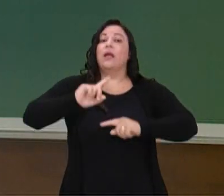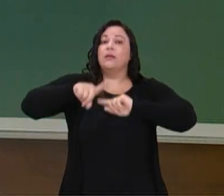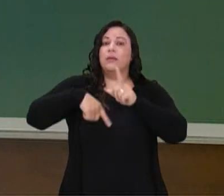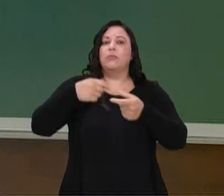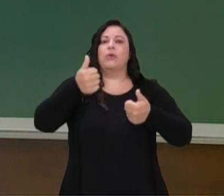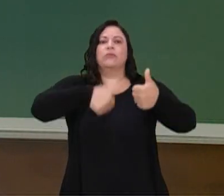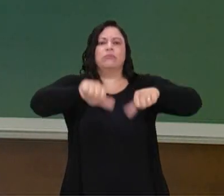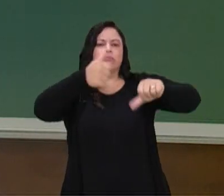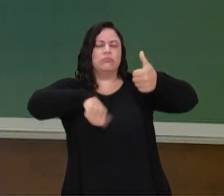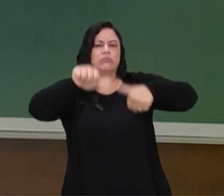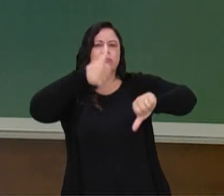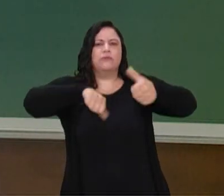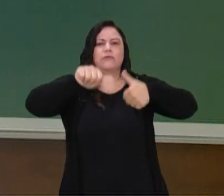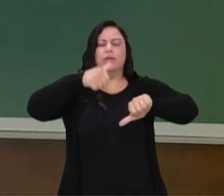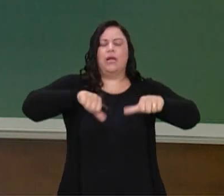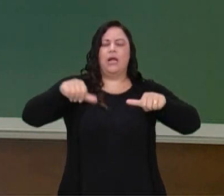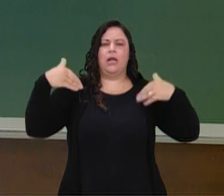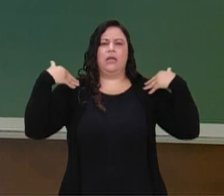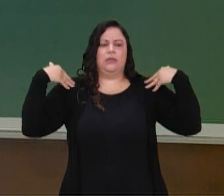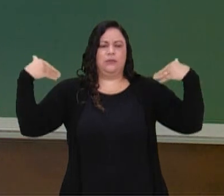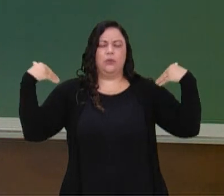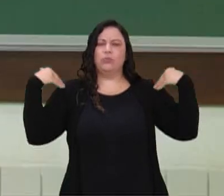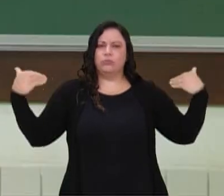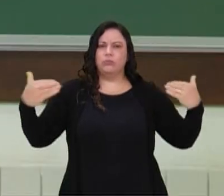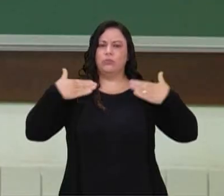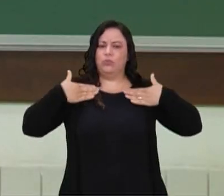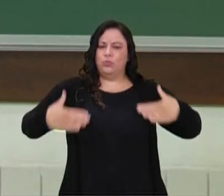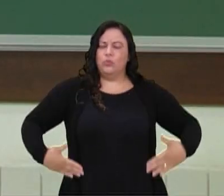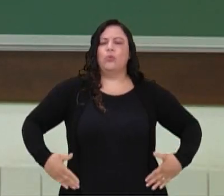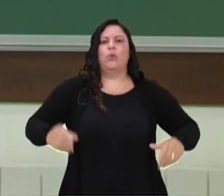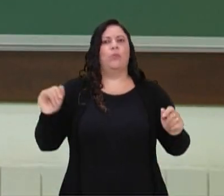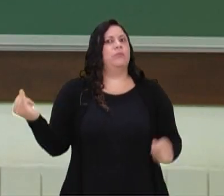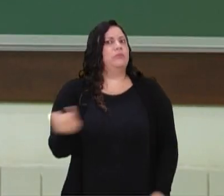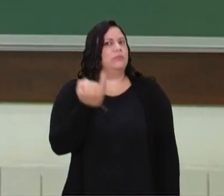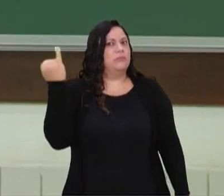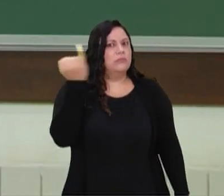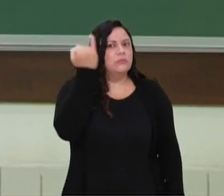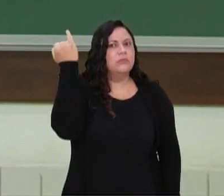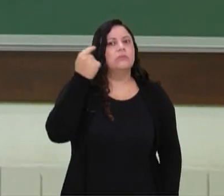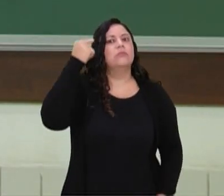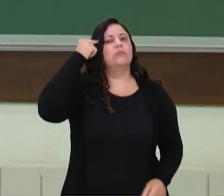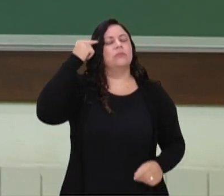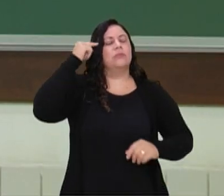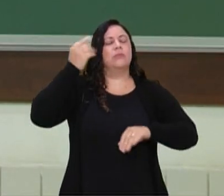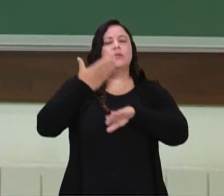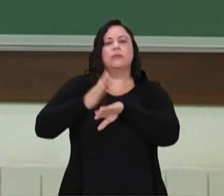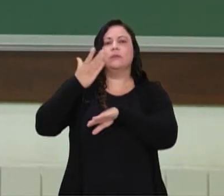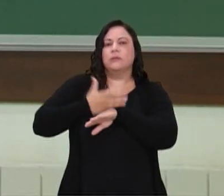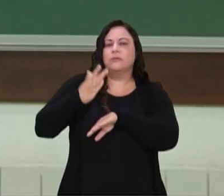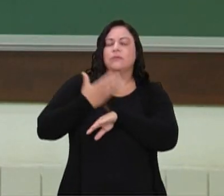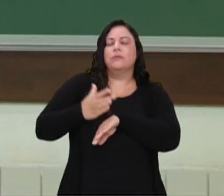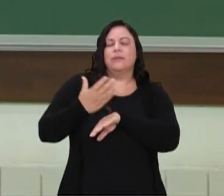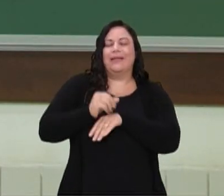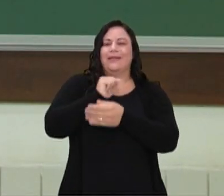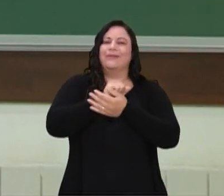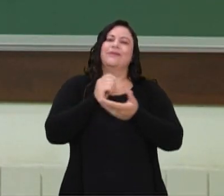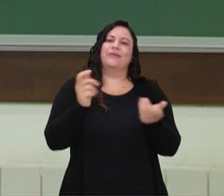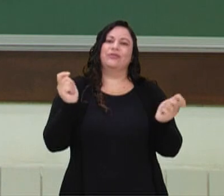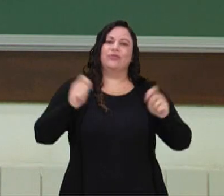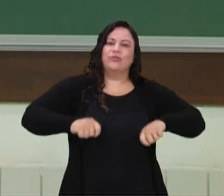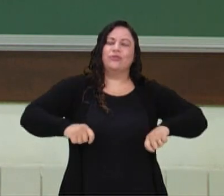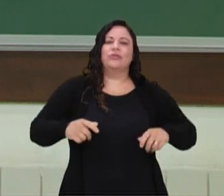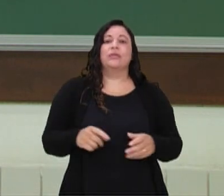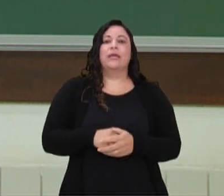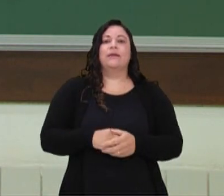da avaliação física e a importância dela quando a gente pensa em fazer uma prática de atividade física.